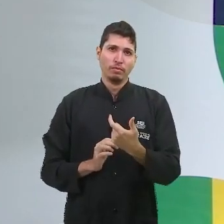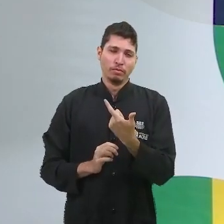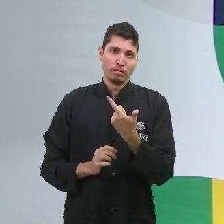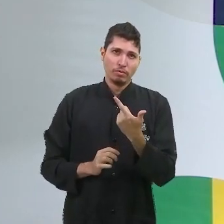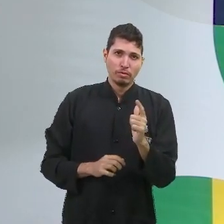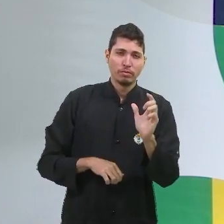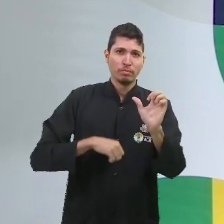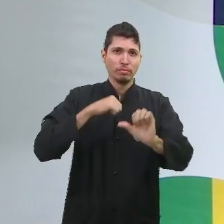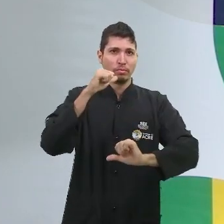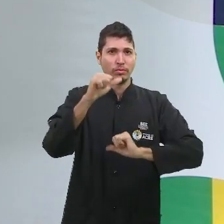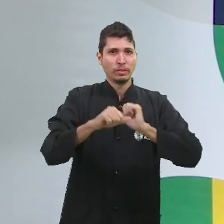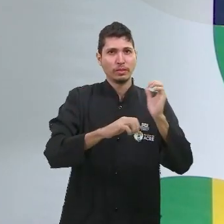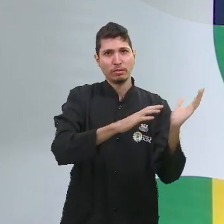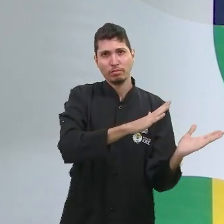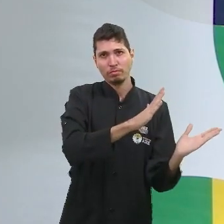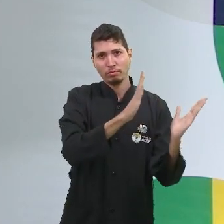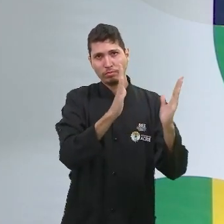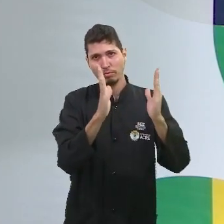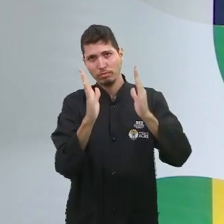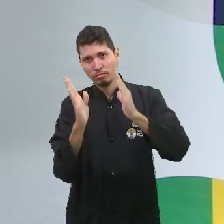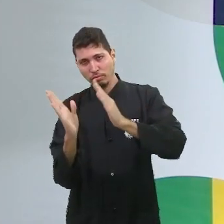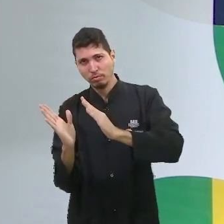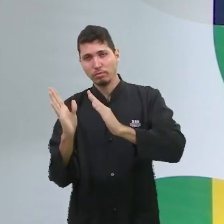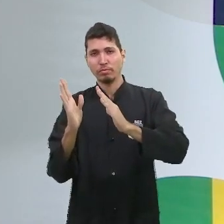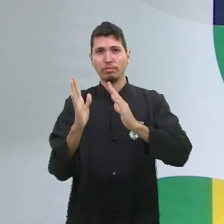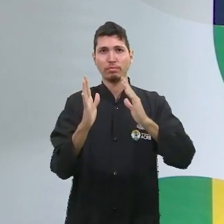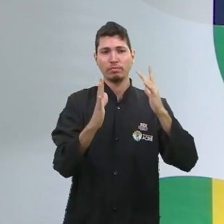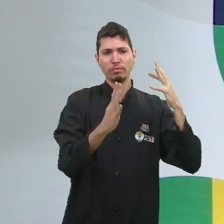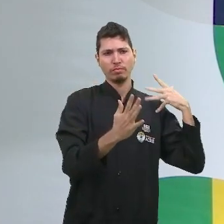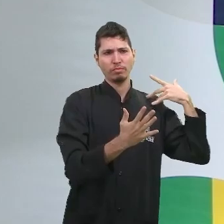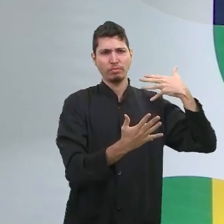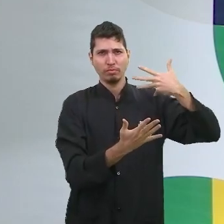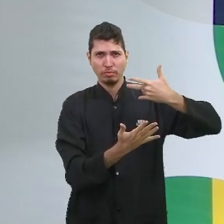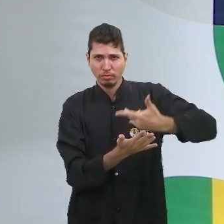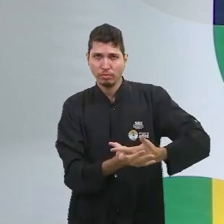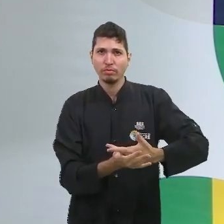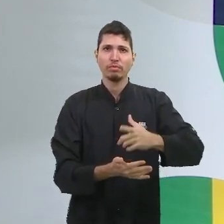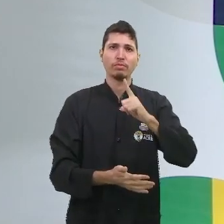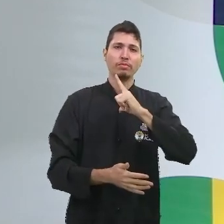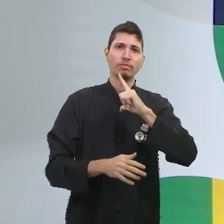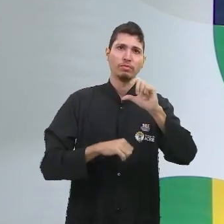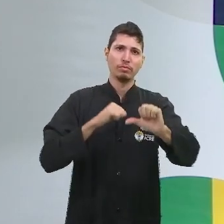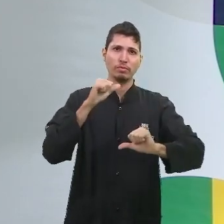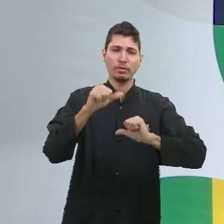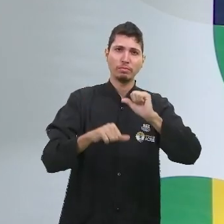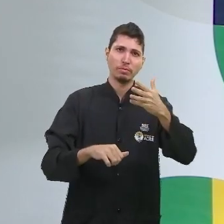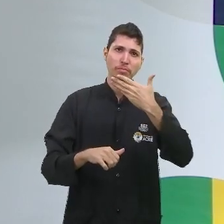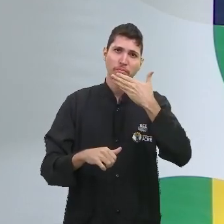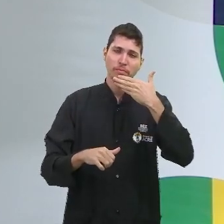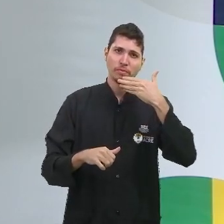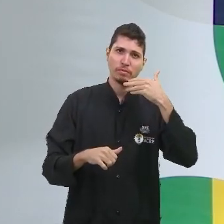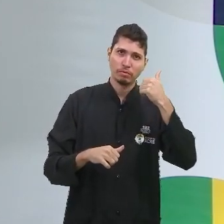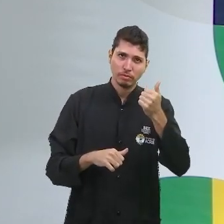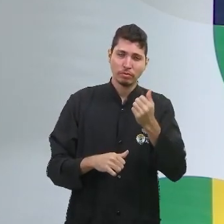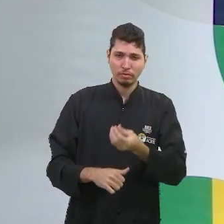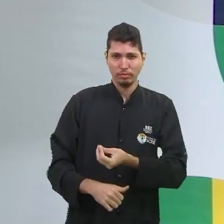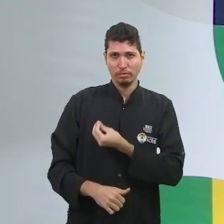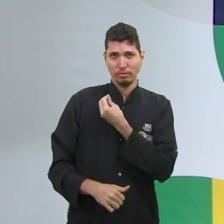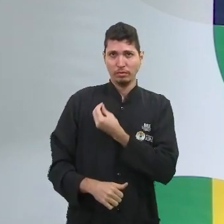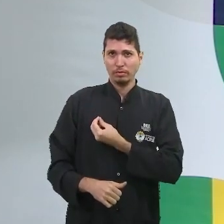ocorreram. No sentido de facilitar a nossa vida e principalmente alterações que acabaram